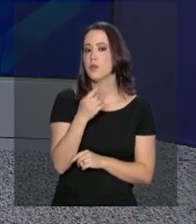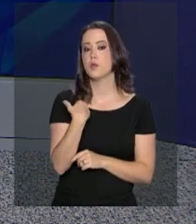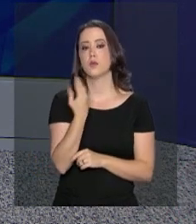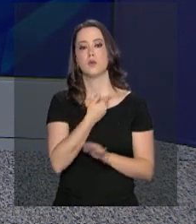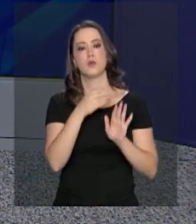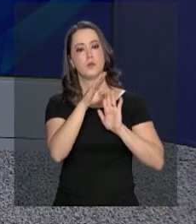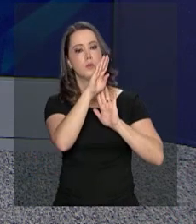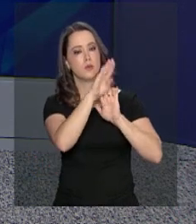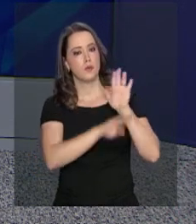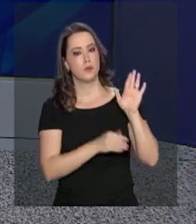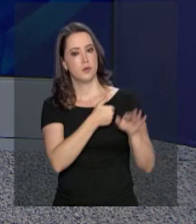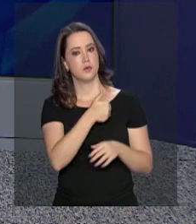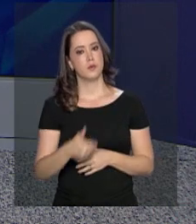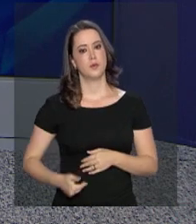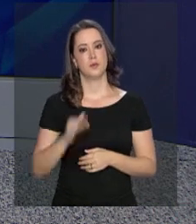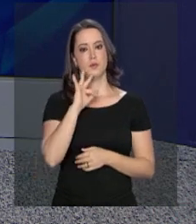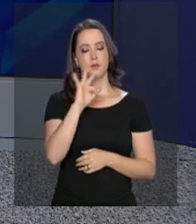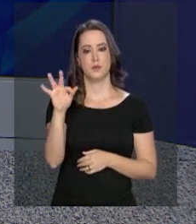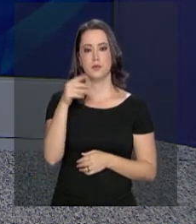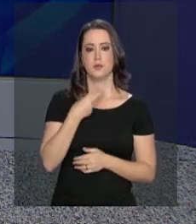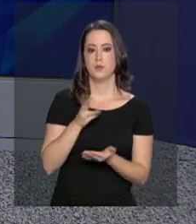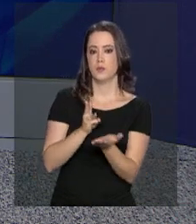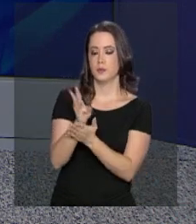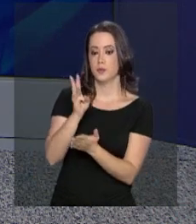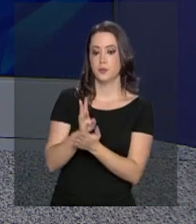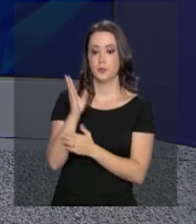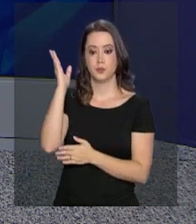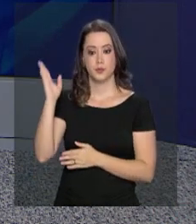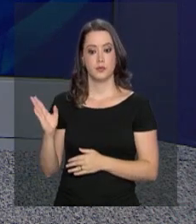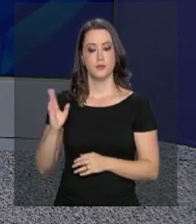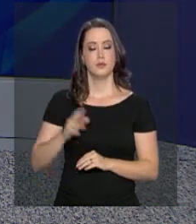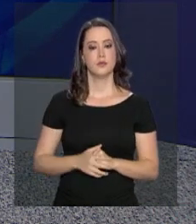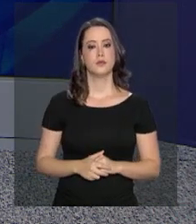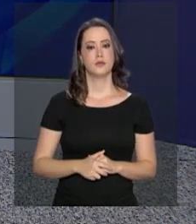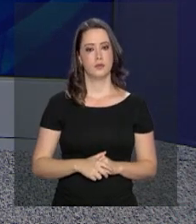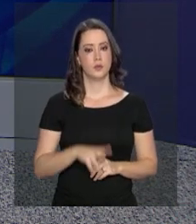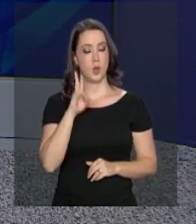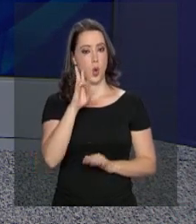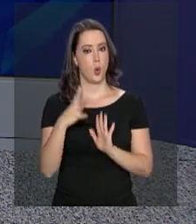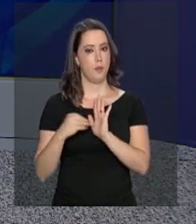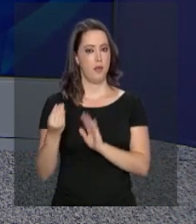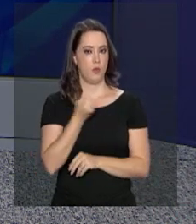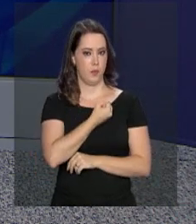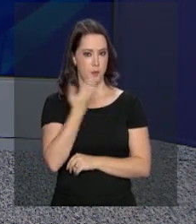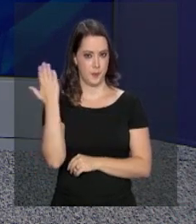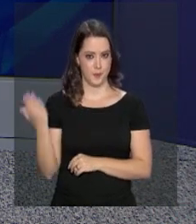dúvidas sobre ações e programas do governo federal para o nosso WhatsApp. Uma